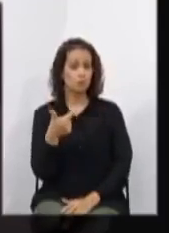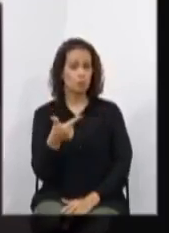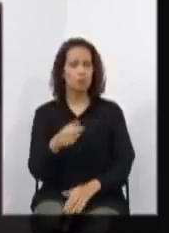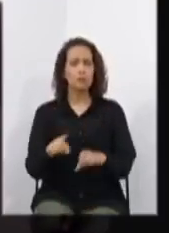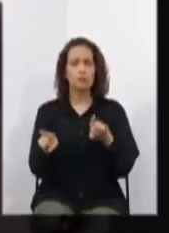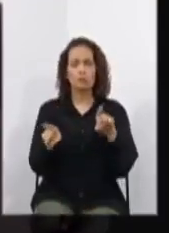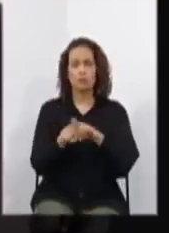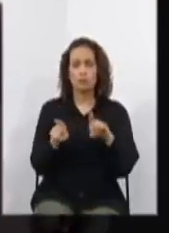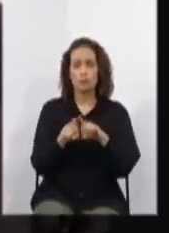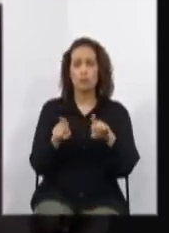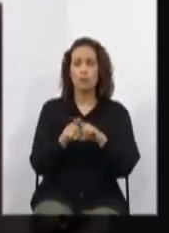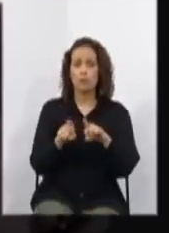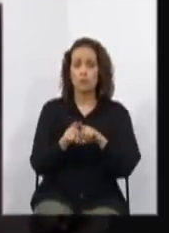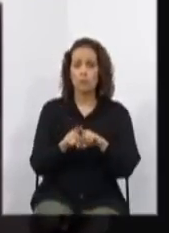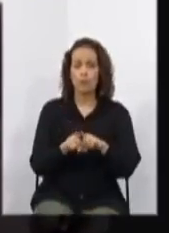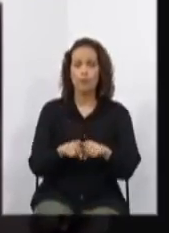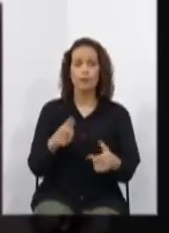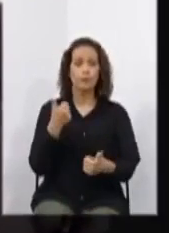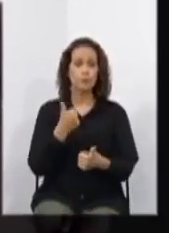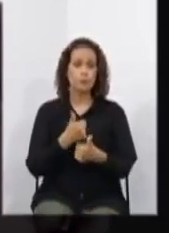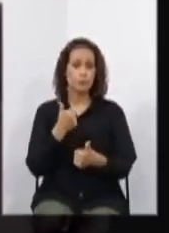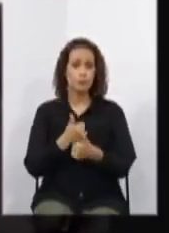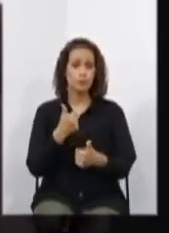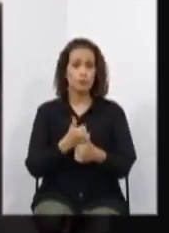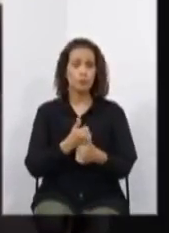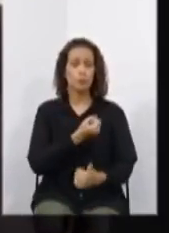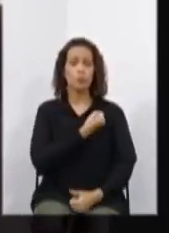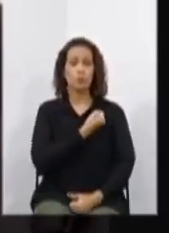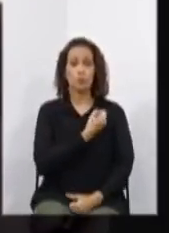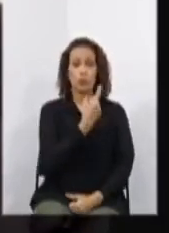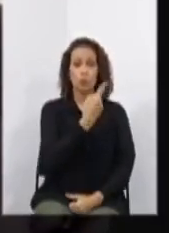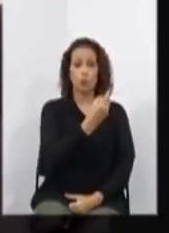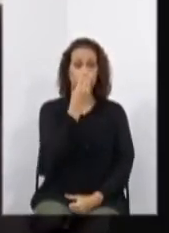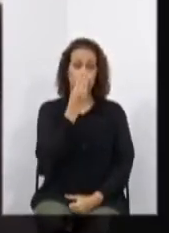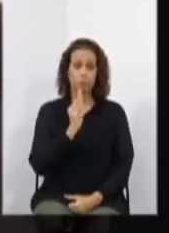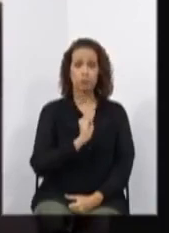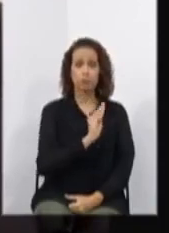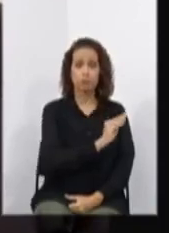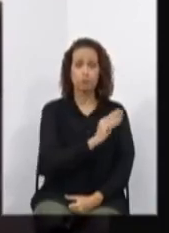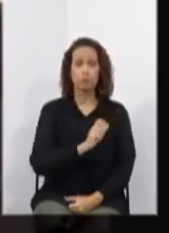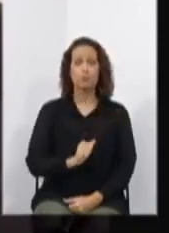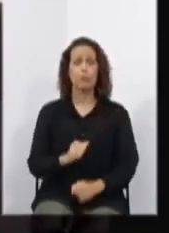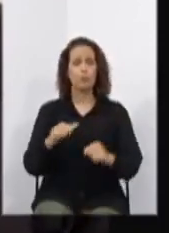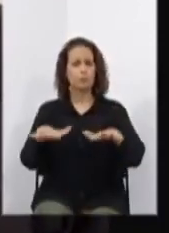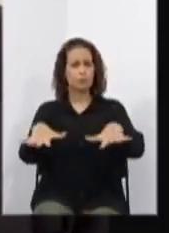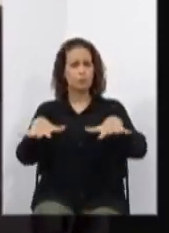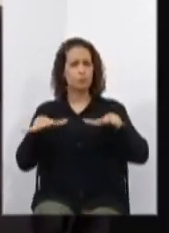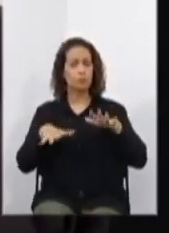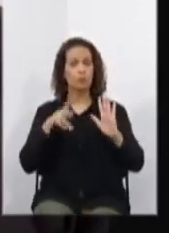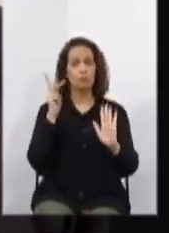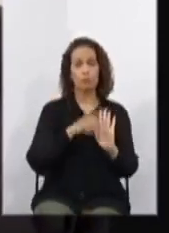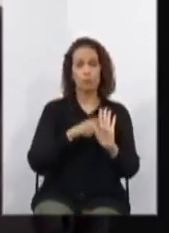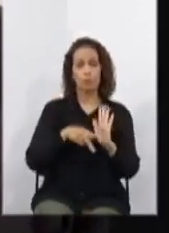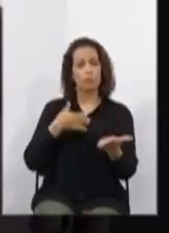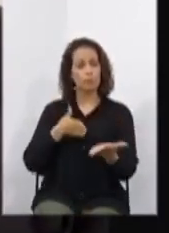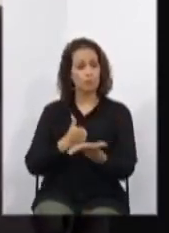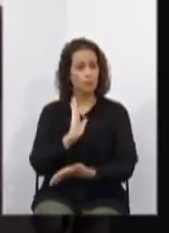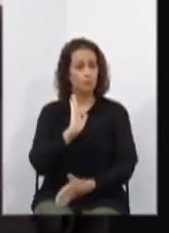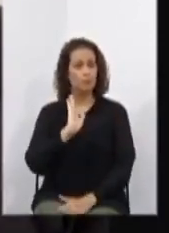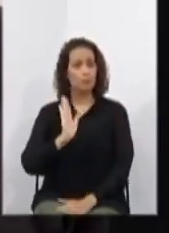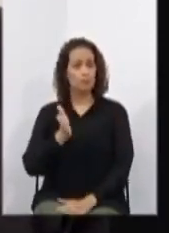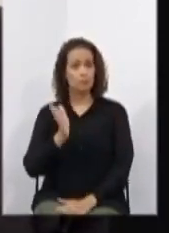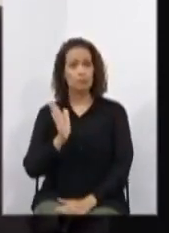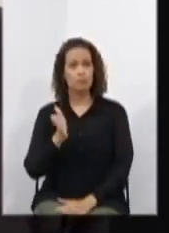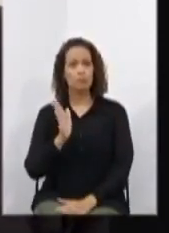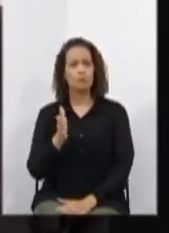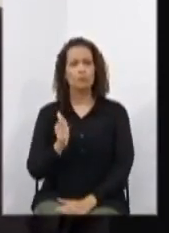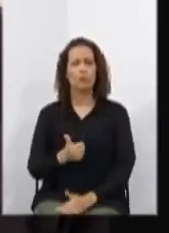pela rejeição do substitutivo número 1. Em plenário, o projeto foi aprovado na forma